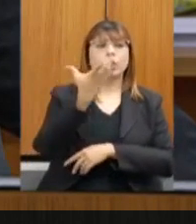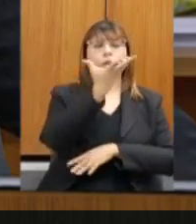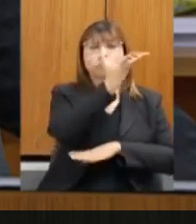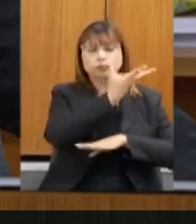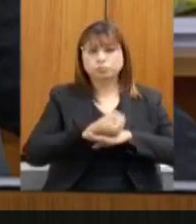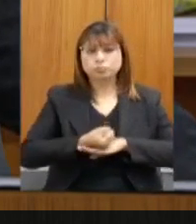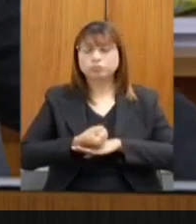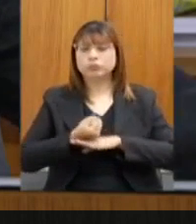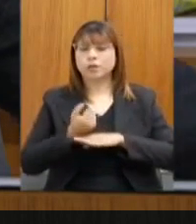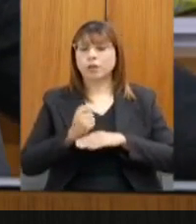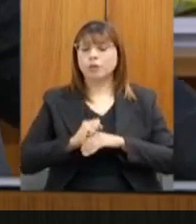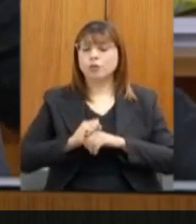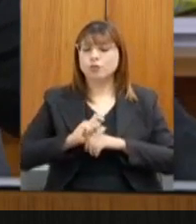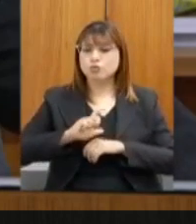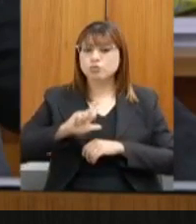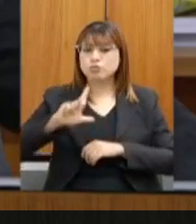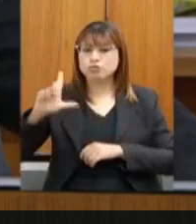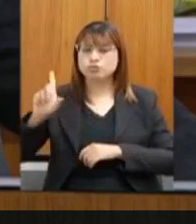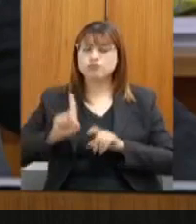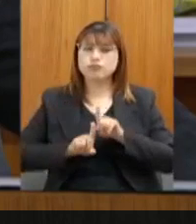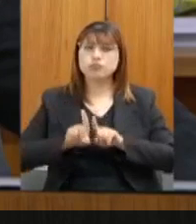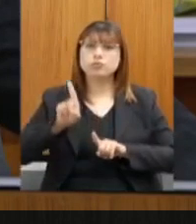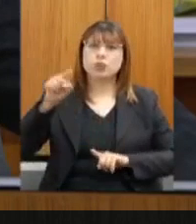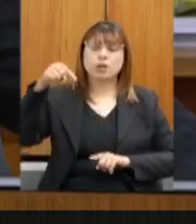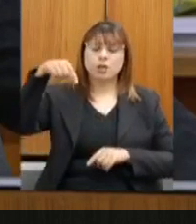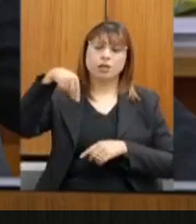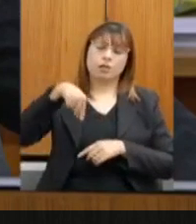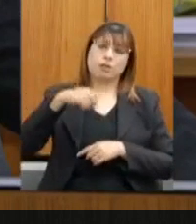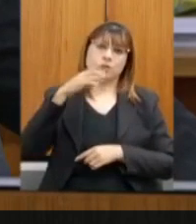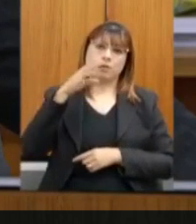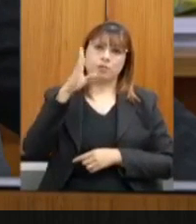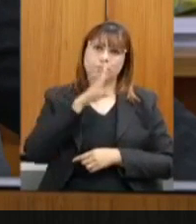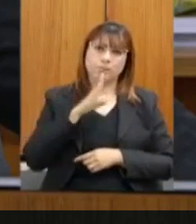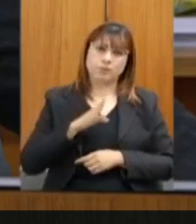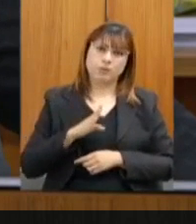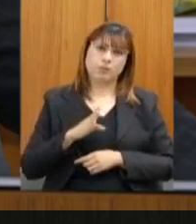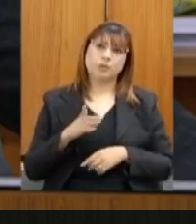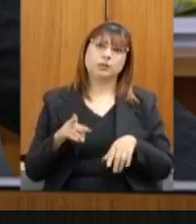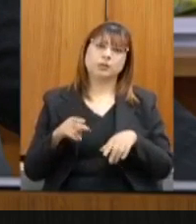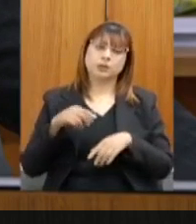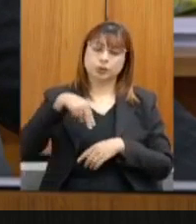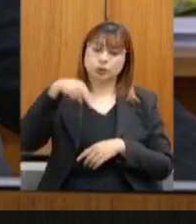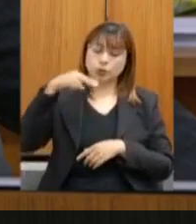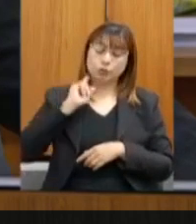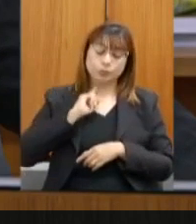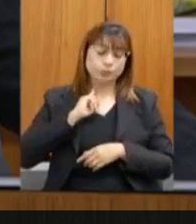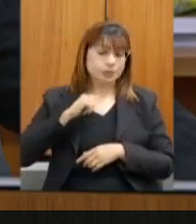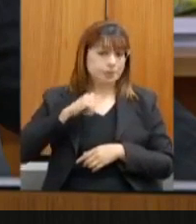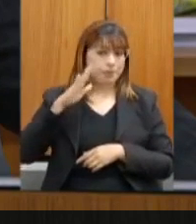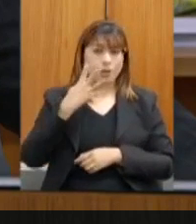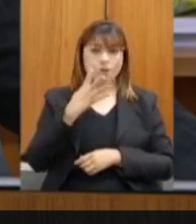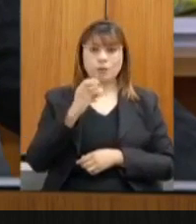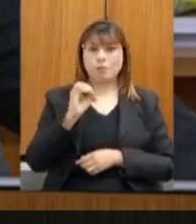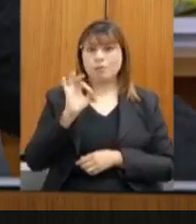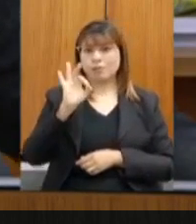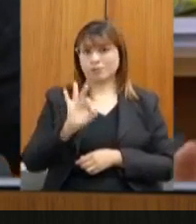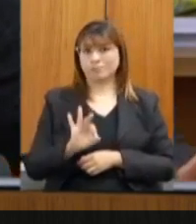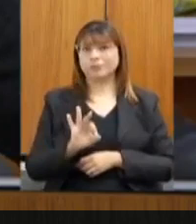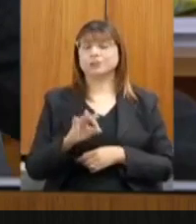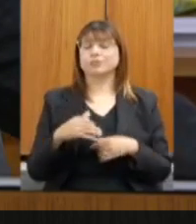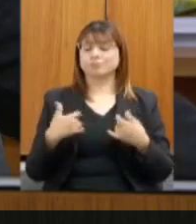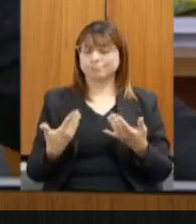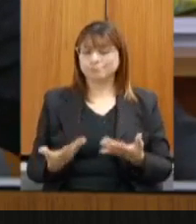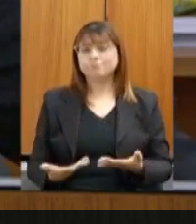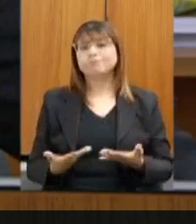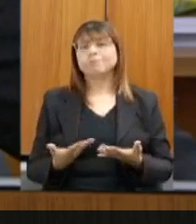país e aqui em Minas Gerais e no Norte de Minas foram mais de 40%. Então, está